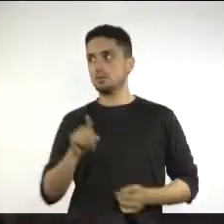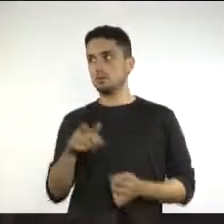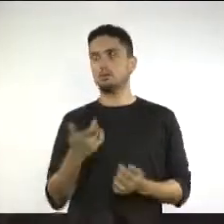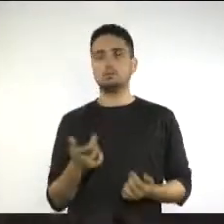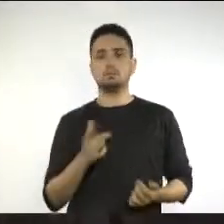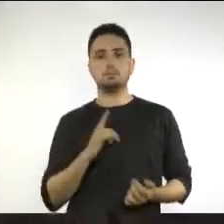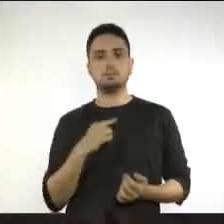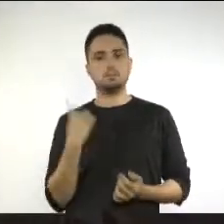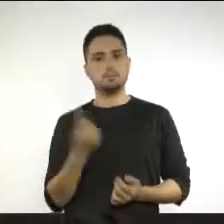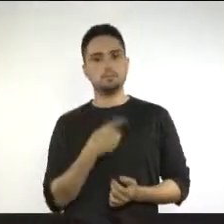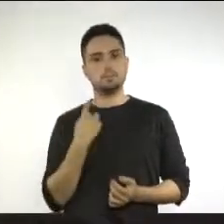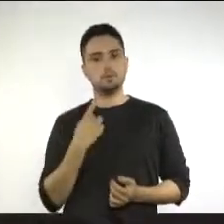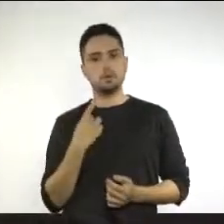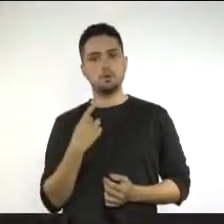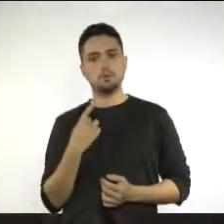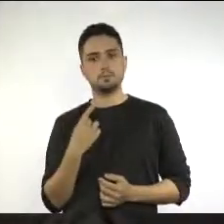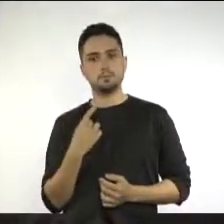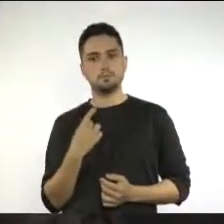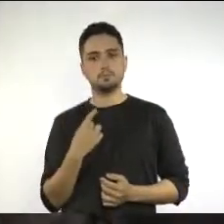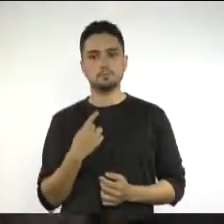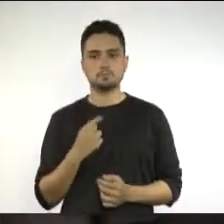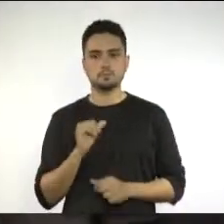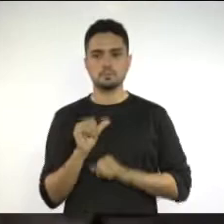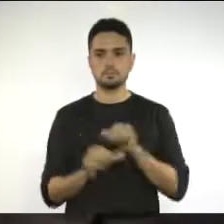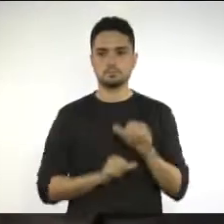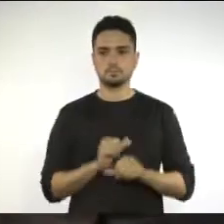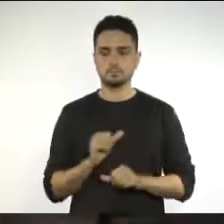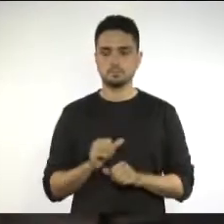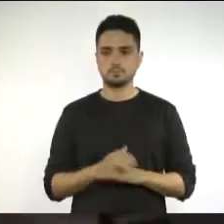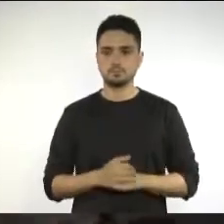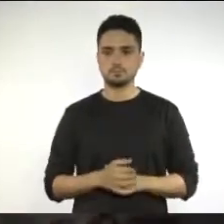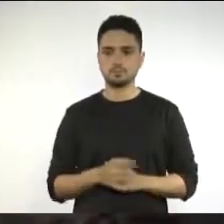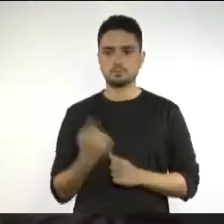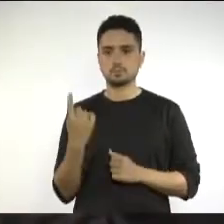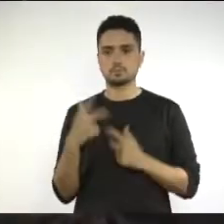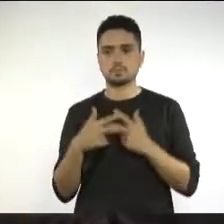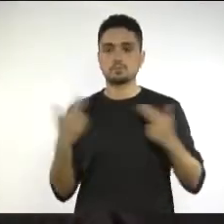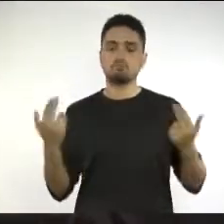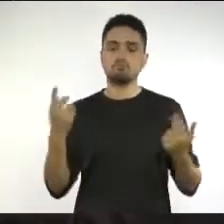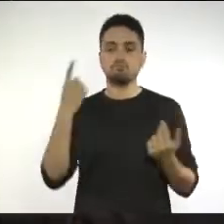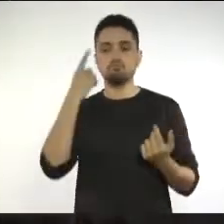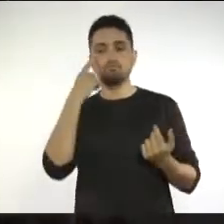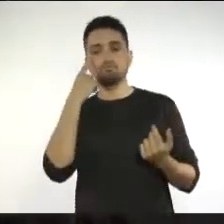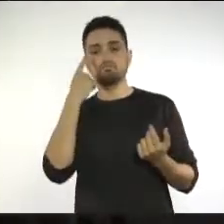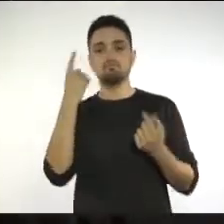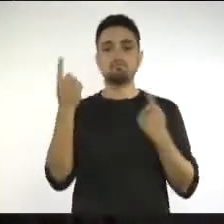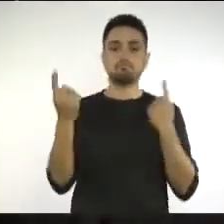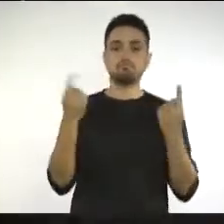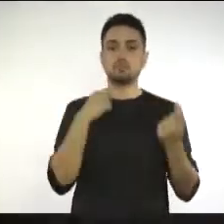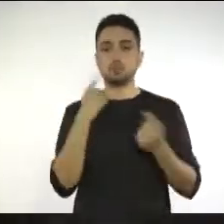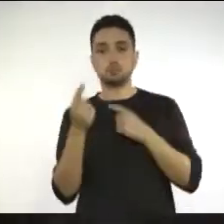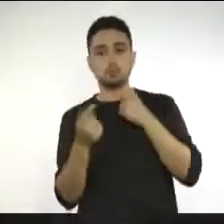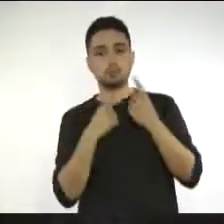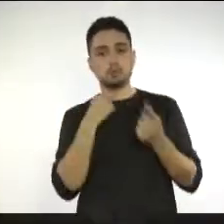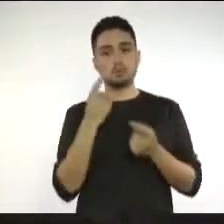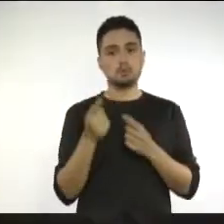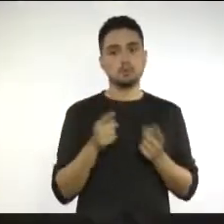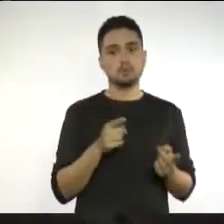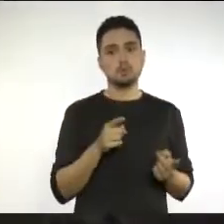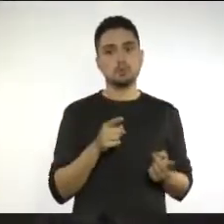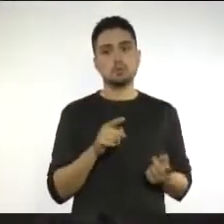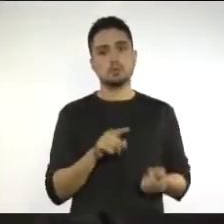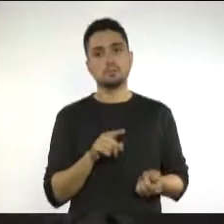saímos da esfera de uma presunção, de uma ilicitude por parte do Governo do Estado, para a esfera de uma prova.